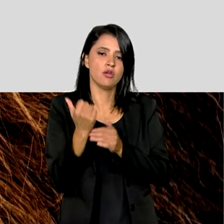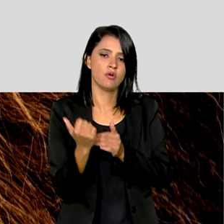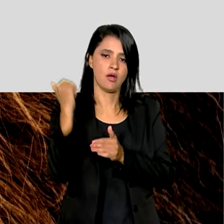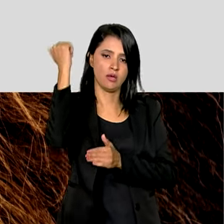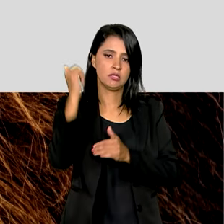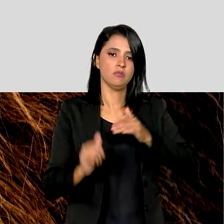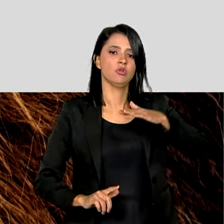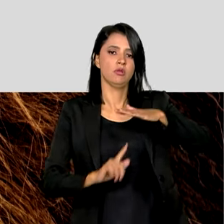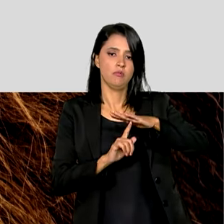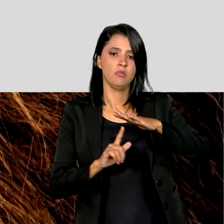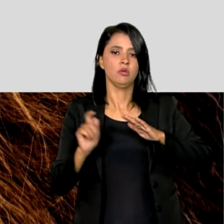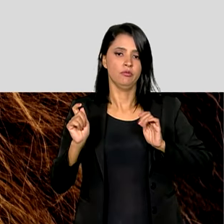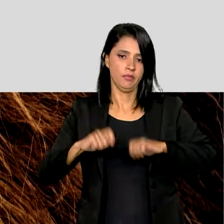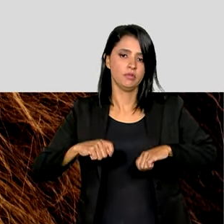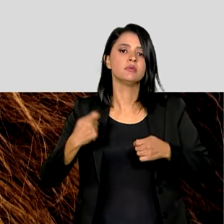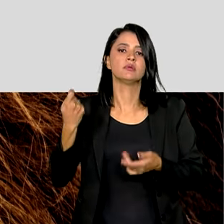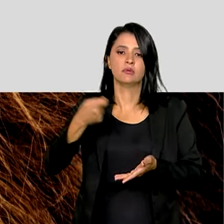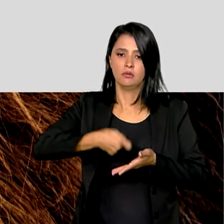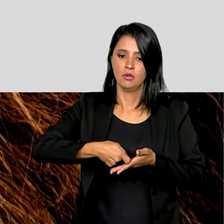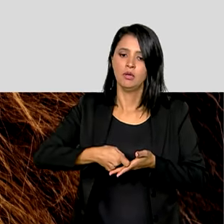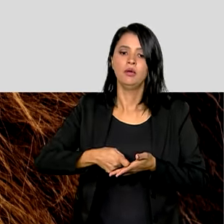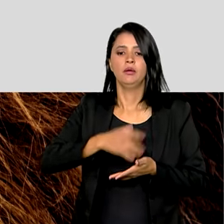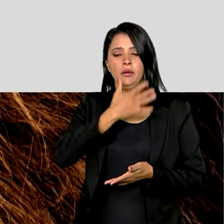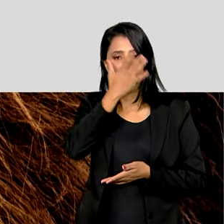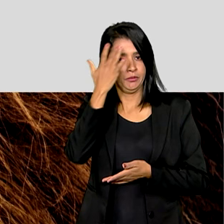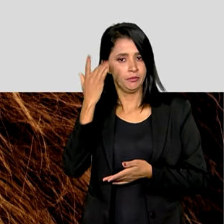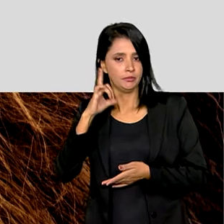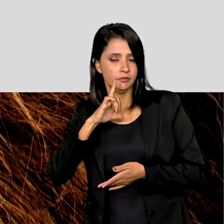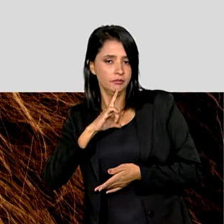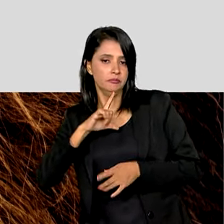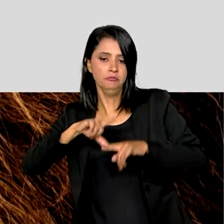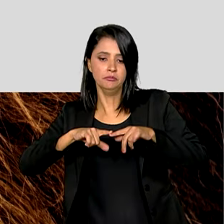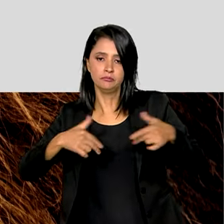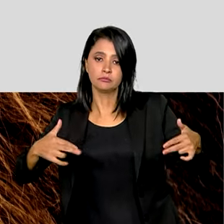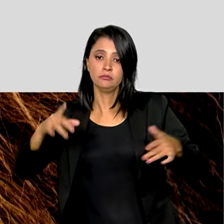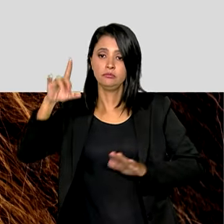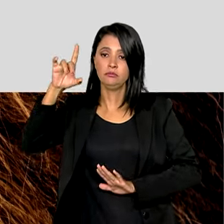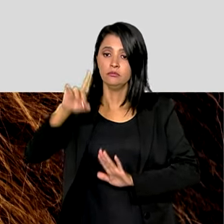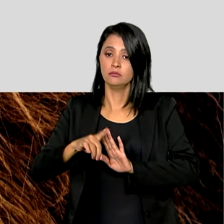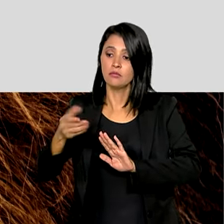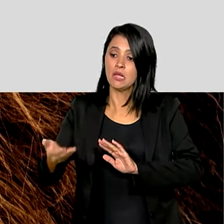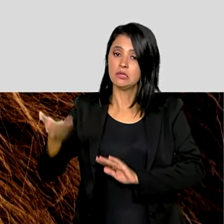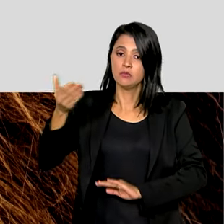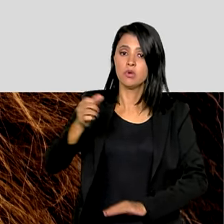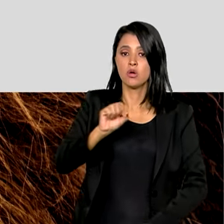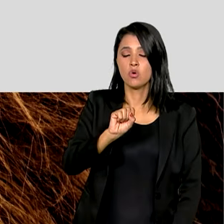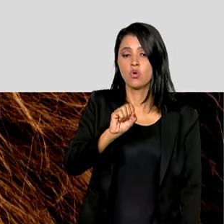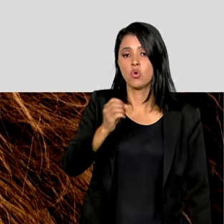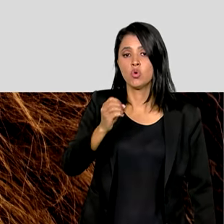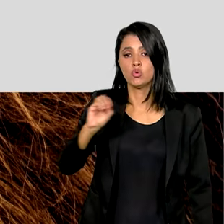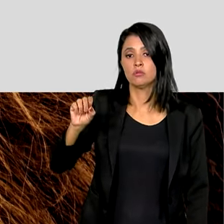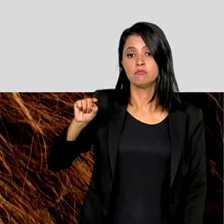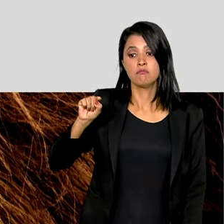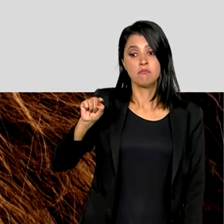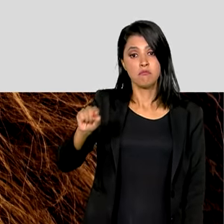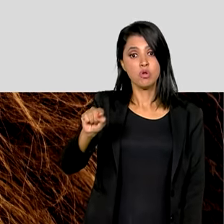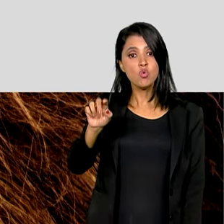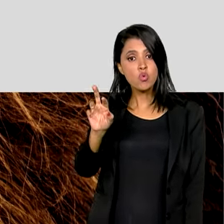do limite de isenção. Quem tem bens ou direitos acima de R 800 mil